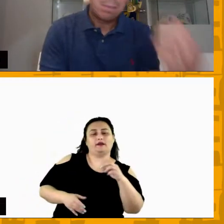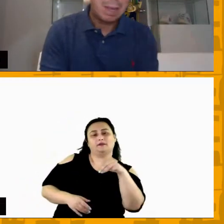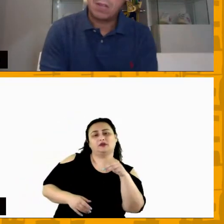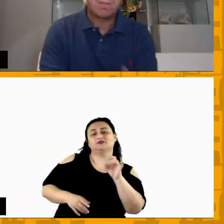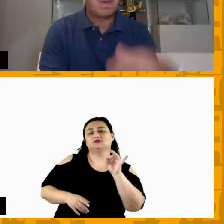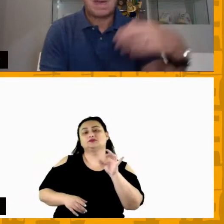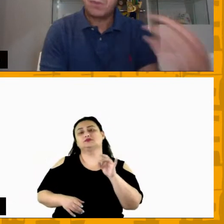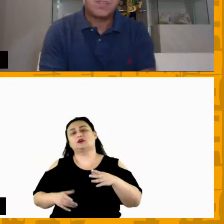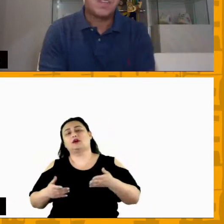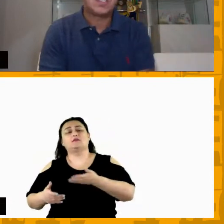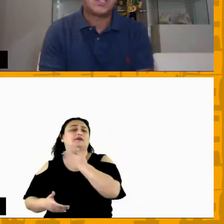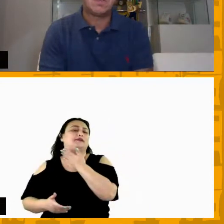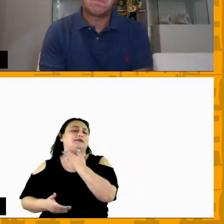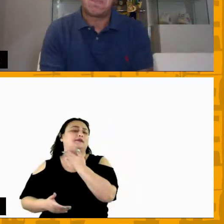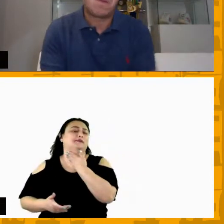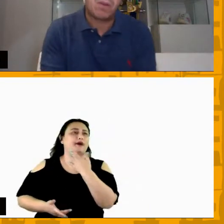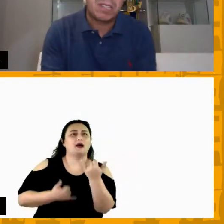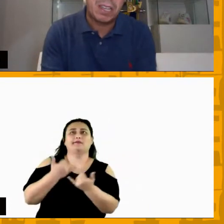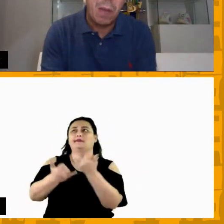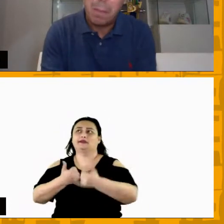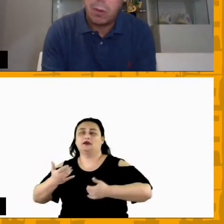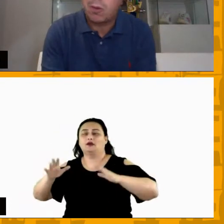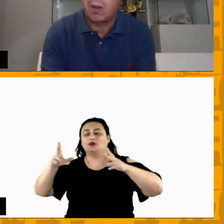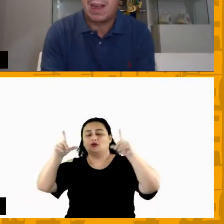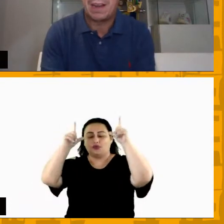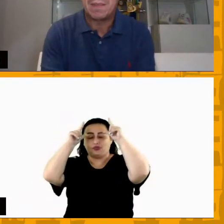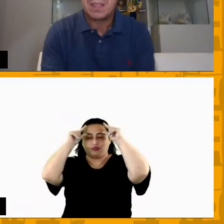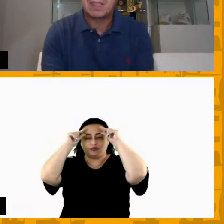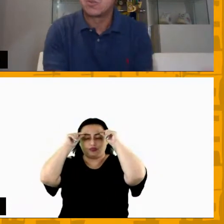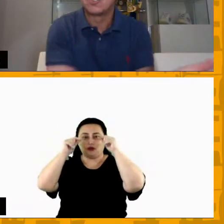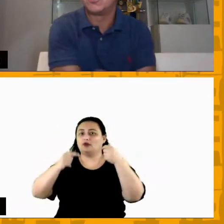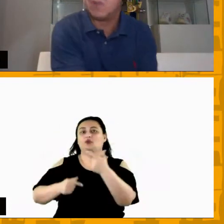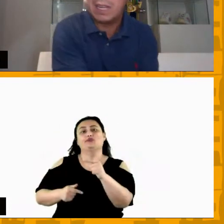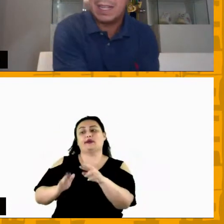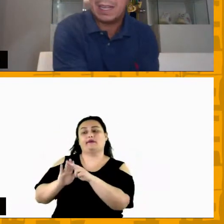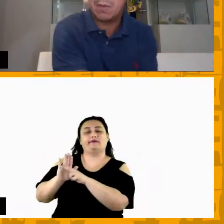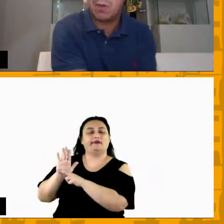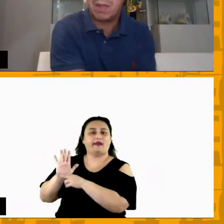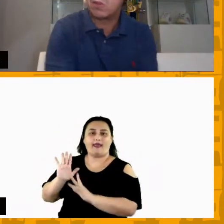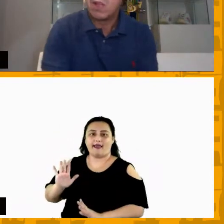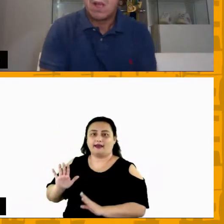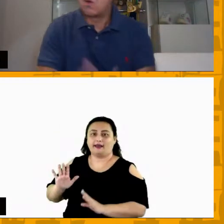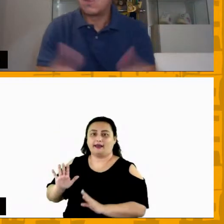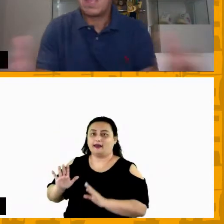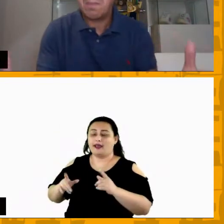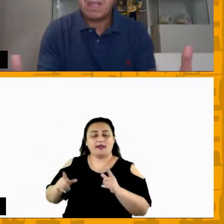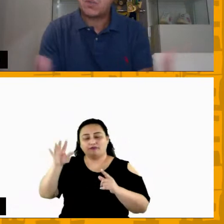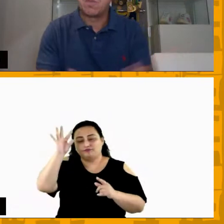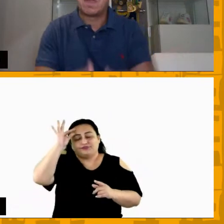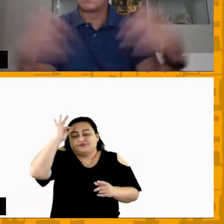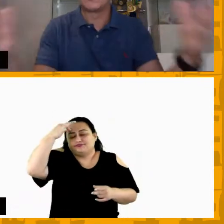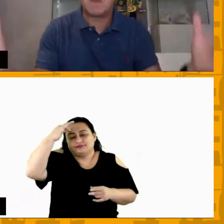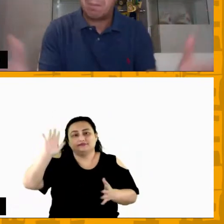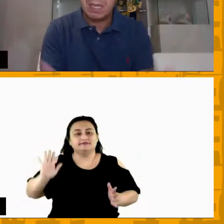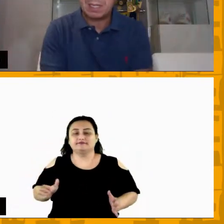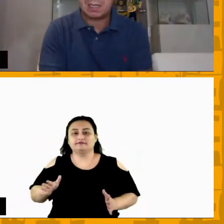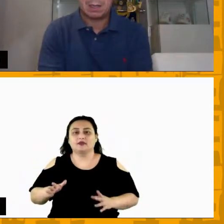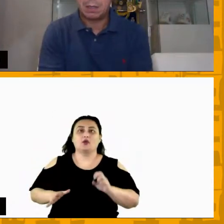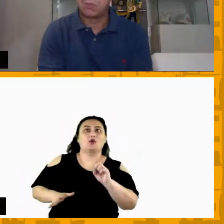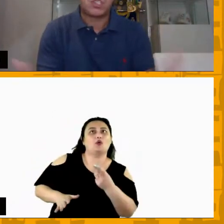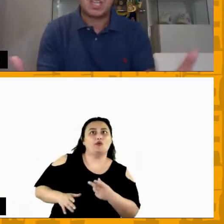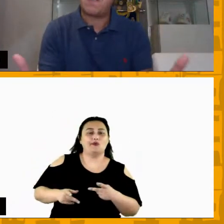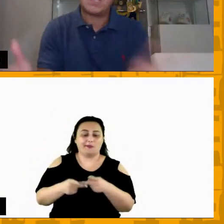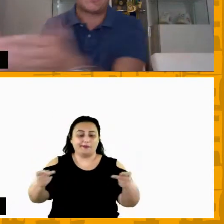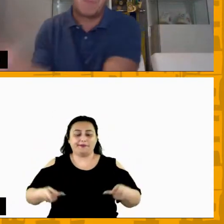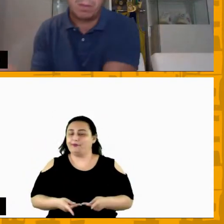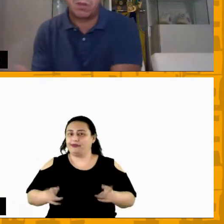batendo papo divertindo é uma coisa que não é protocolar que surgiu ali naquele momento ou de repente comermos uma pizza